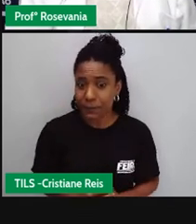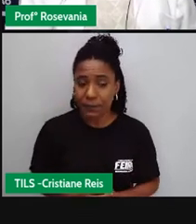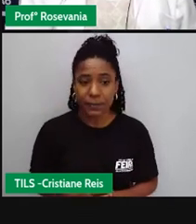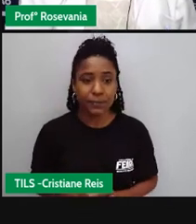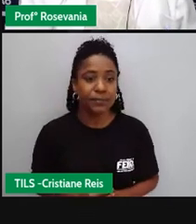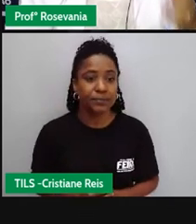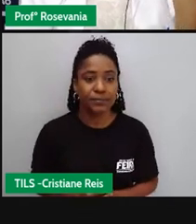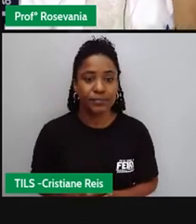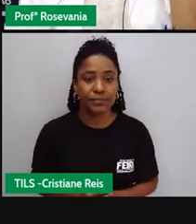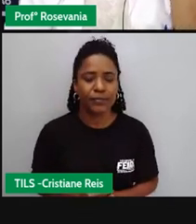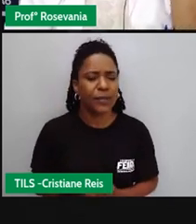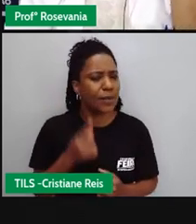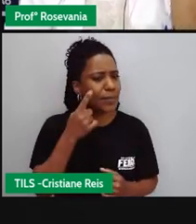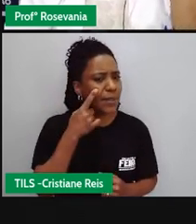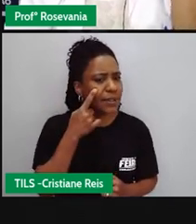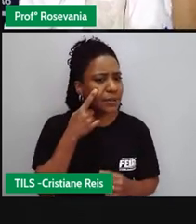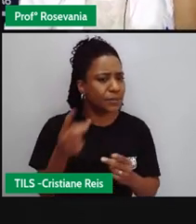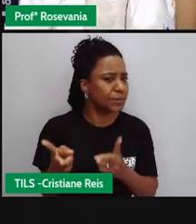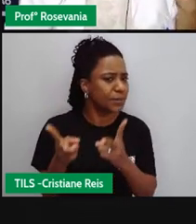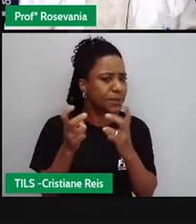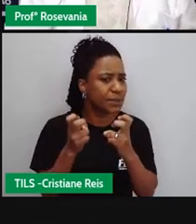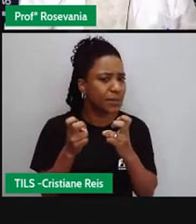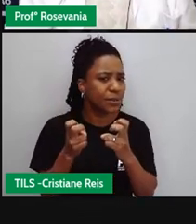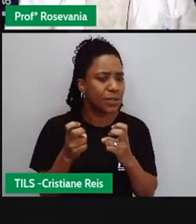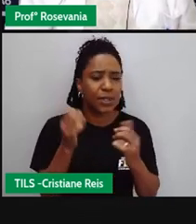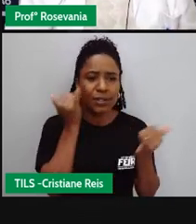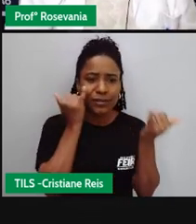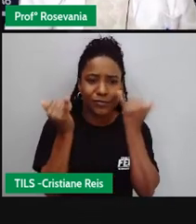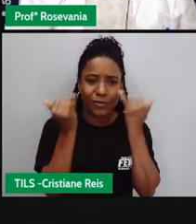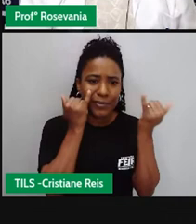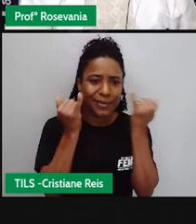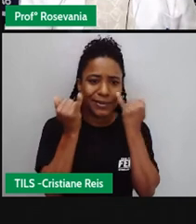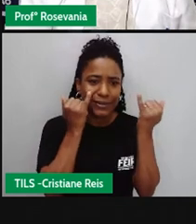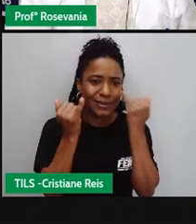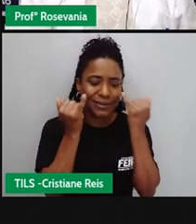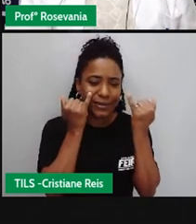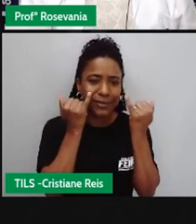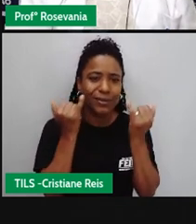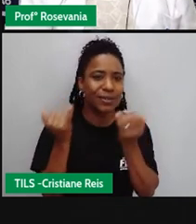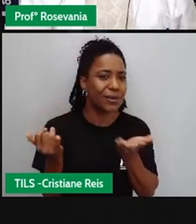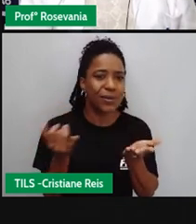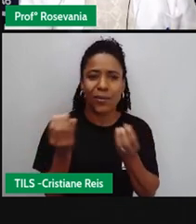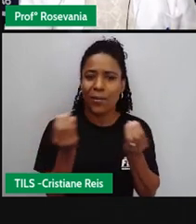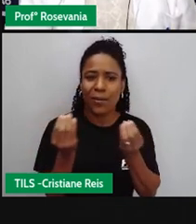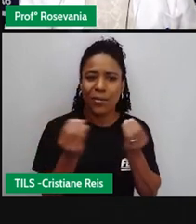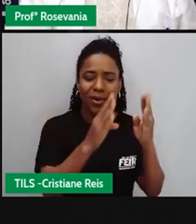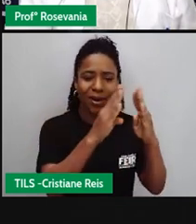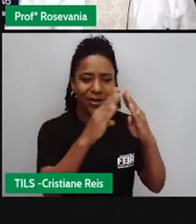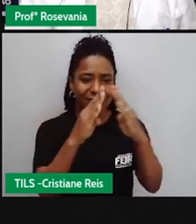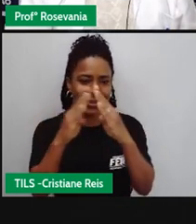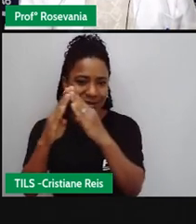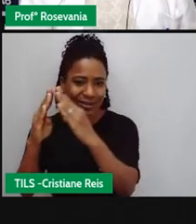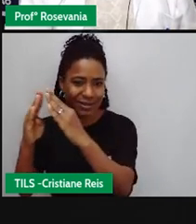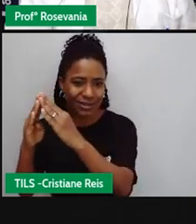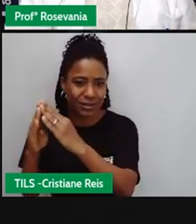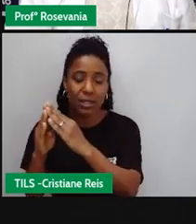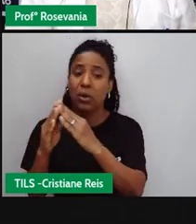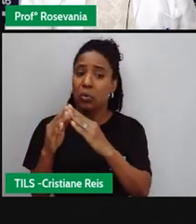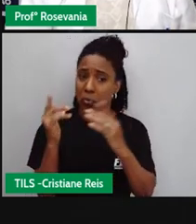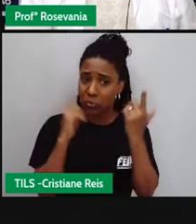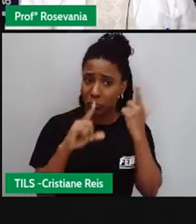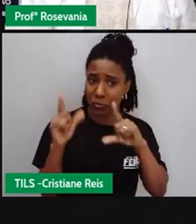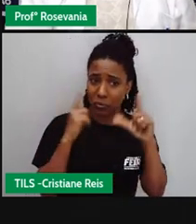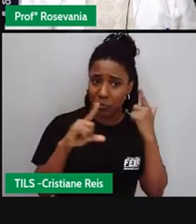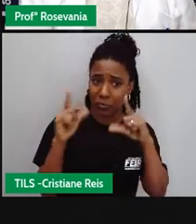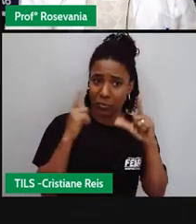perceber gente que essa informação aí o acesso né de nossos domicílios que tem acesso à internet na classe A